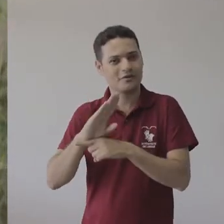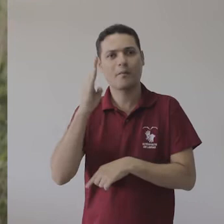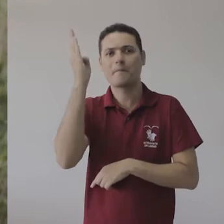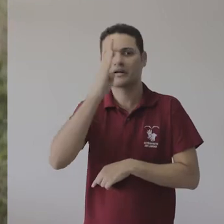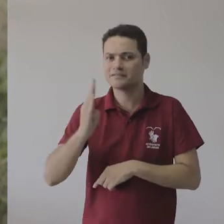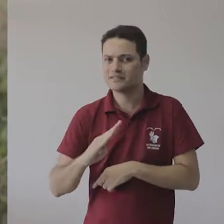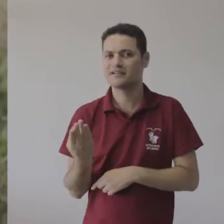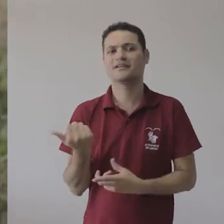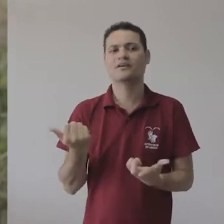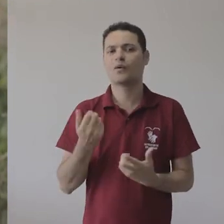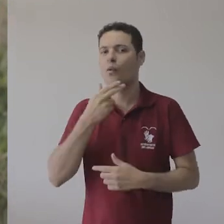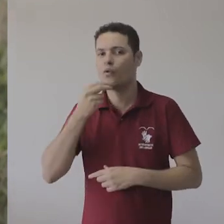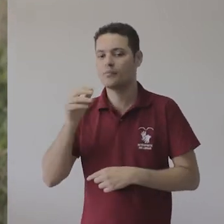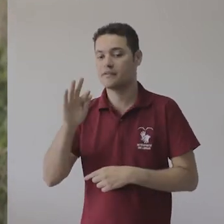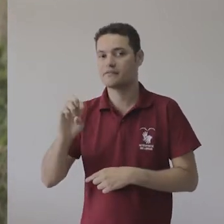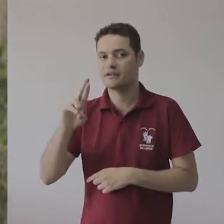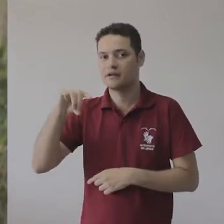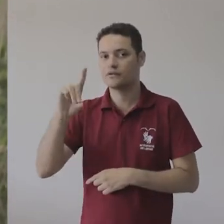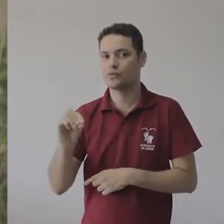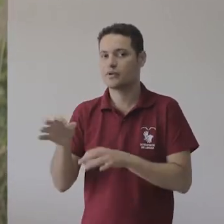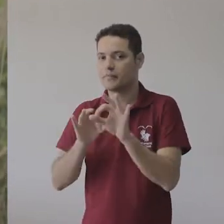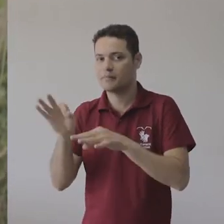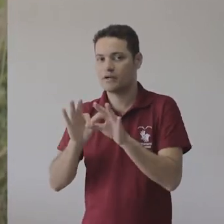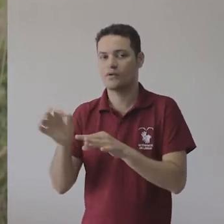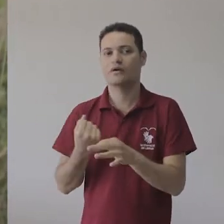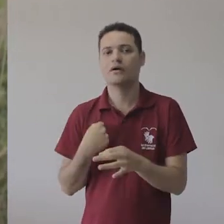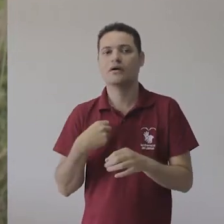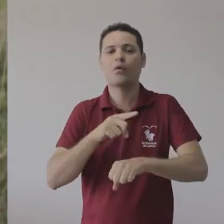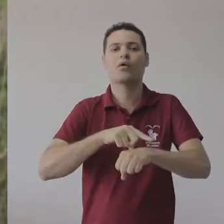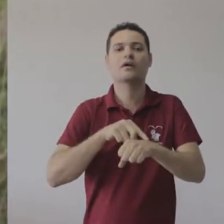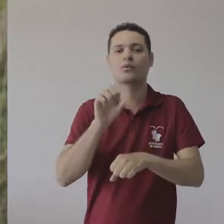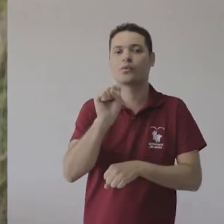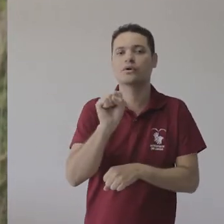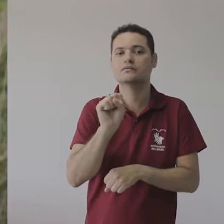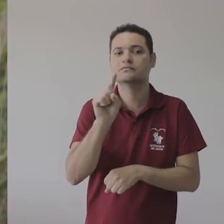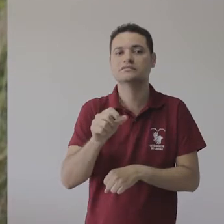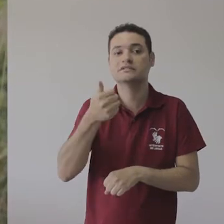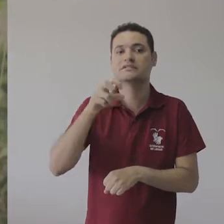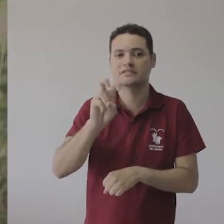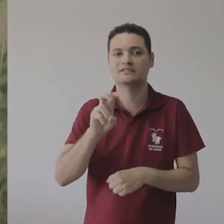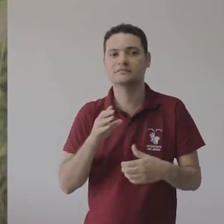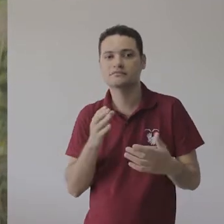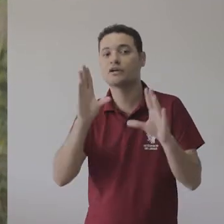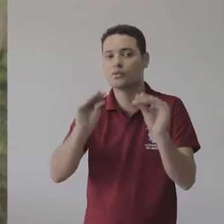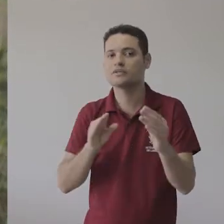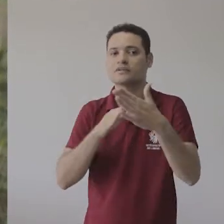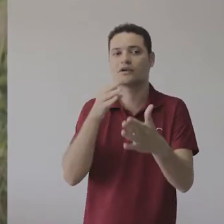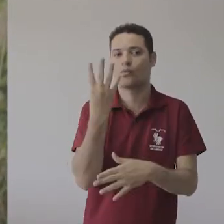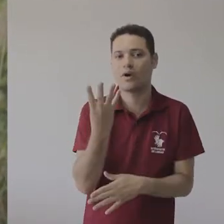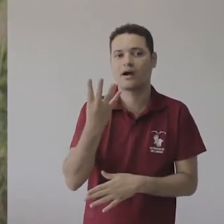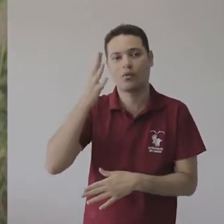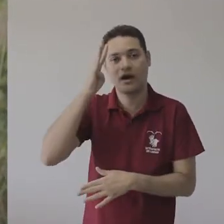cartaz o documentário brasileiro Em Nome da América, de Fernando Weller. As sessões são às 8 e 15 da noite, até a próxima quarta